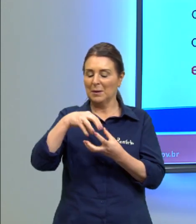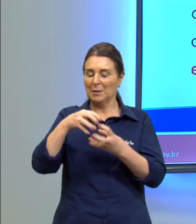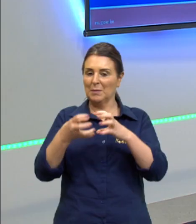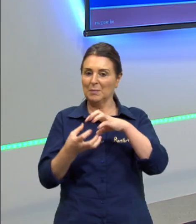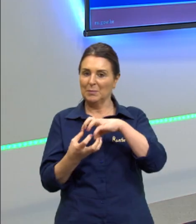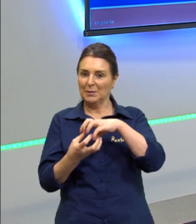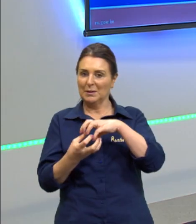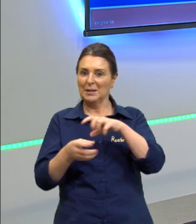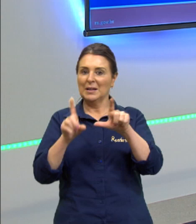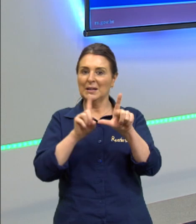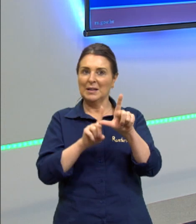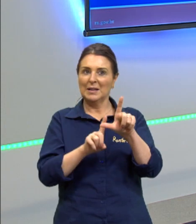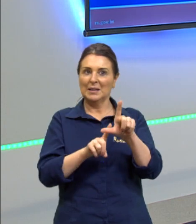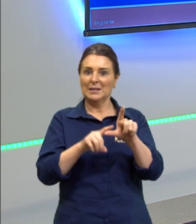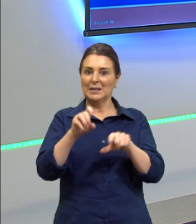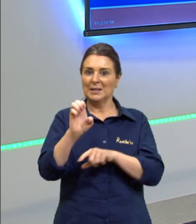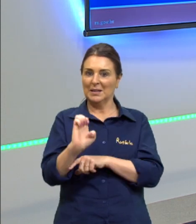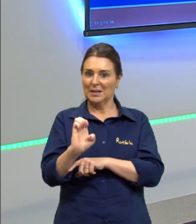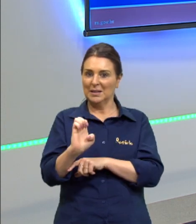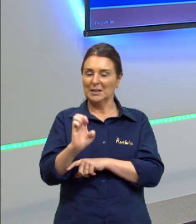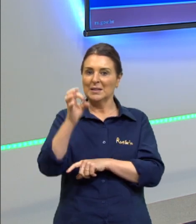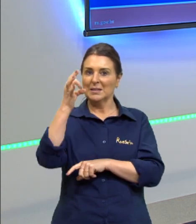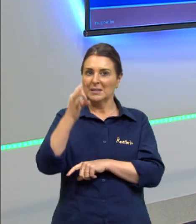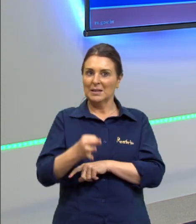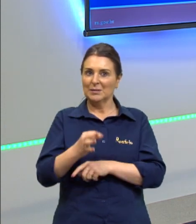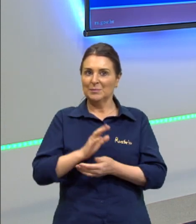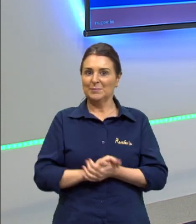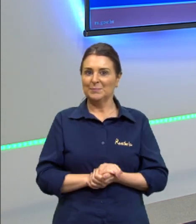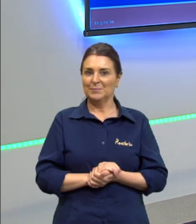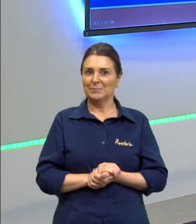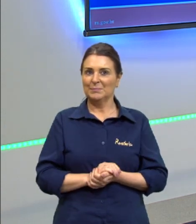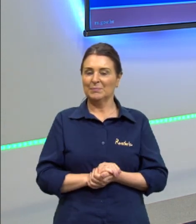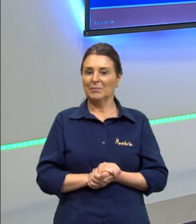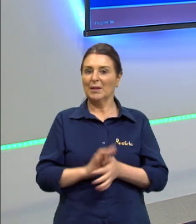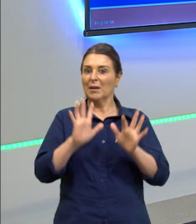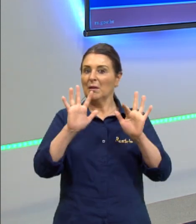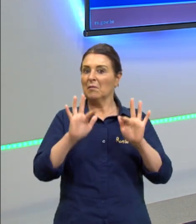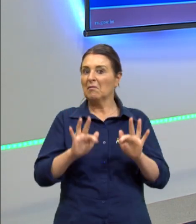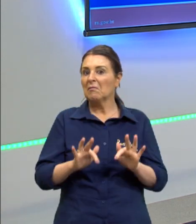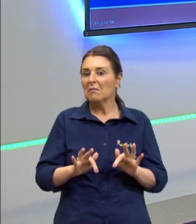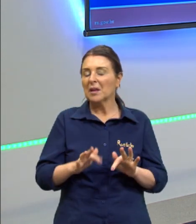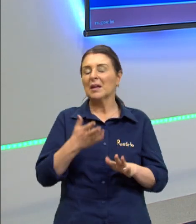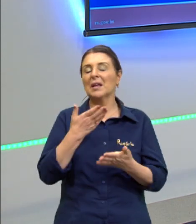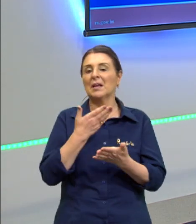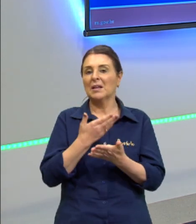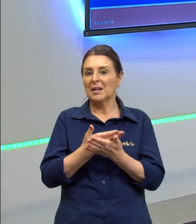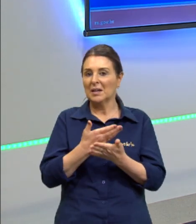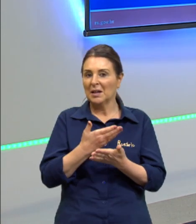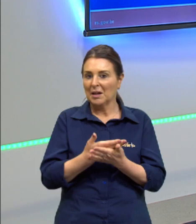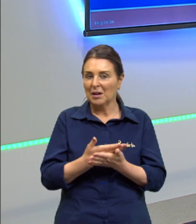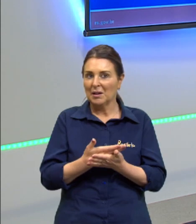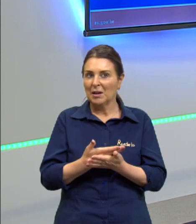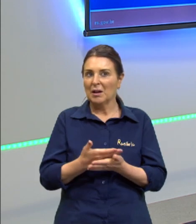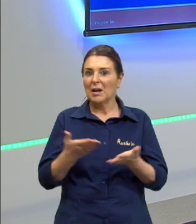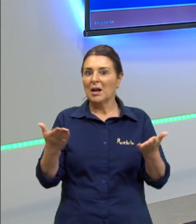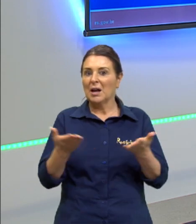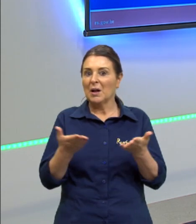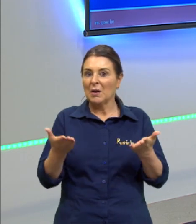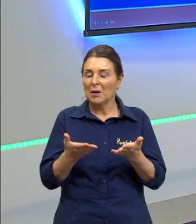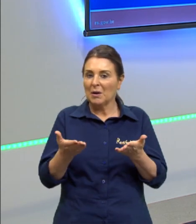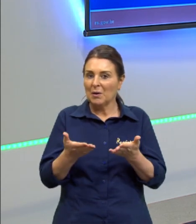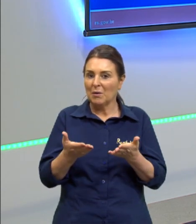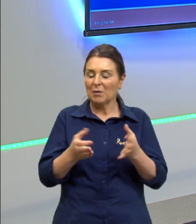letra E certo então gente chegamos ao final de mais uma aula nós agora vamos